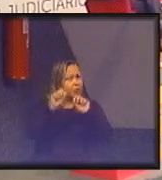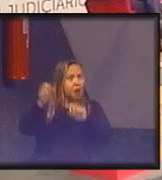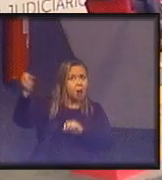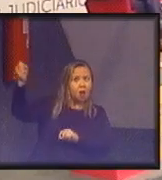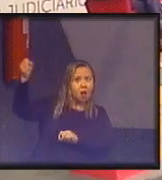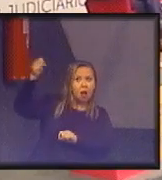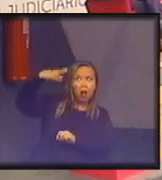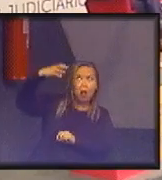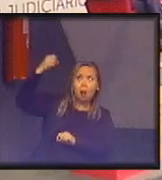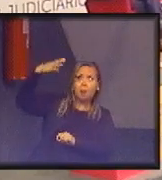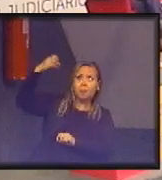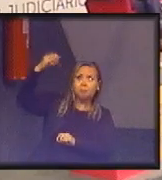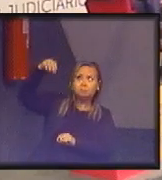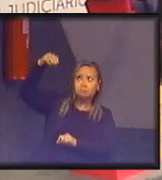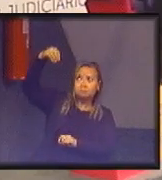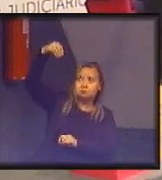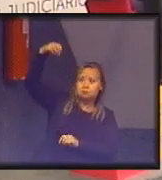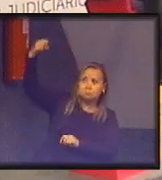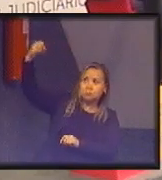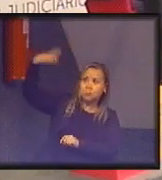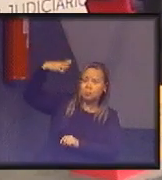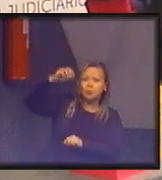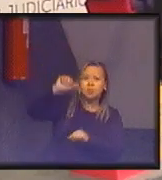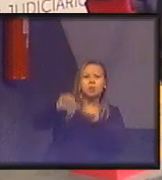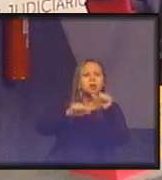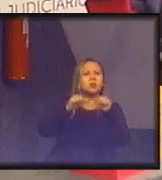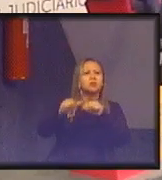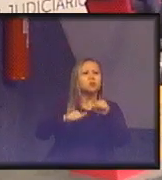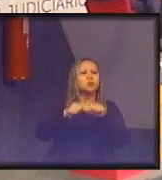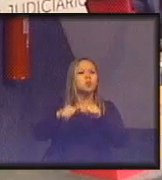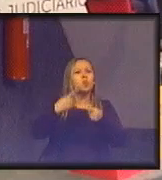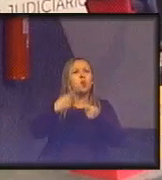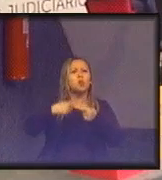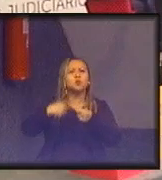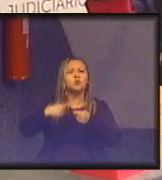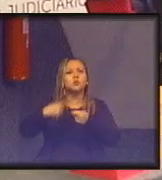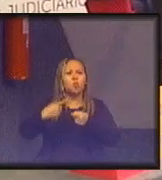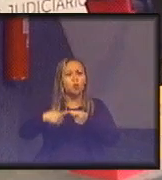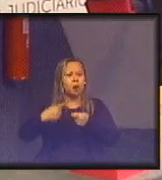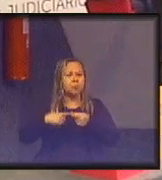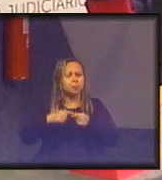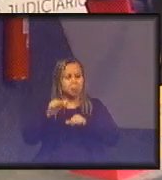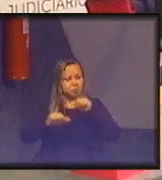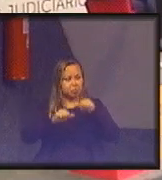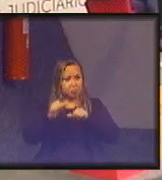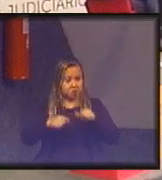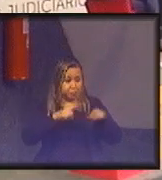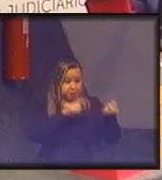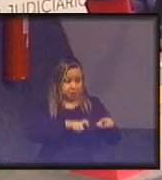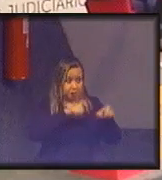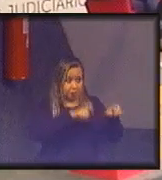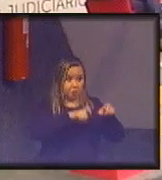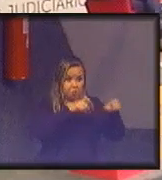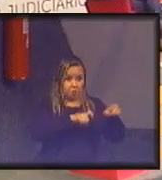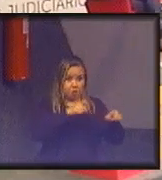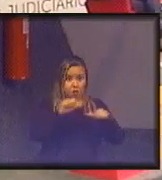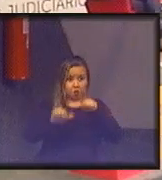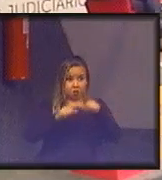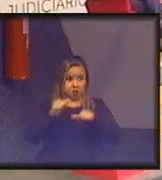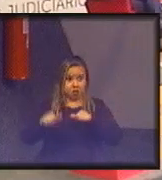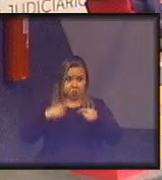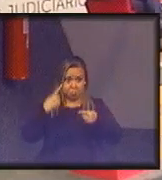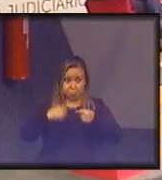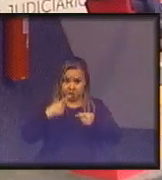elétrica quem que nos tornou urbanos? quem que modificou a nossa vida que era rural e fez com que nós nos